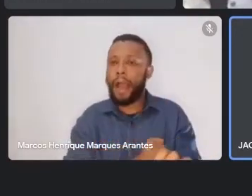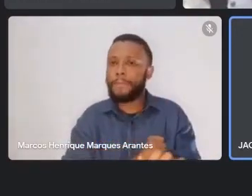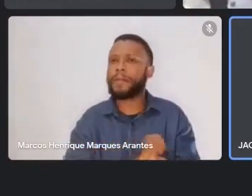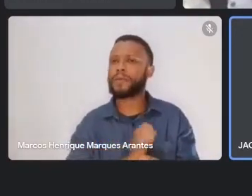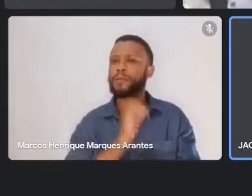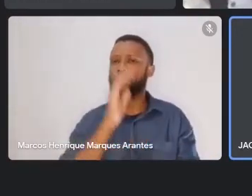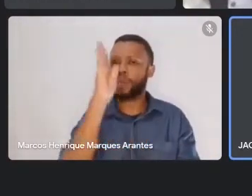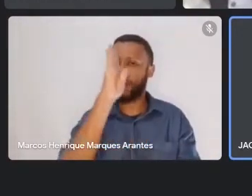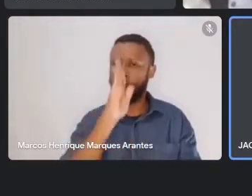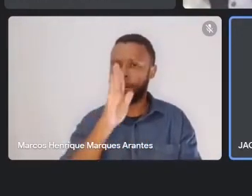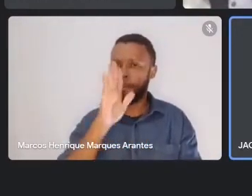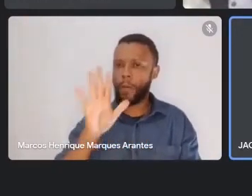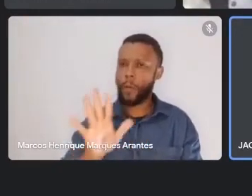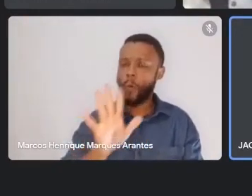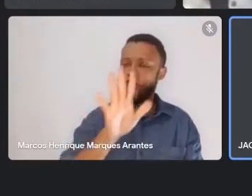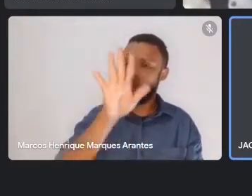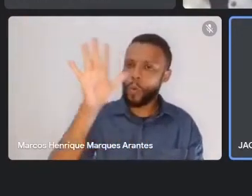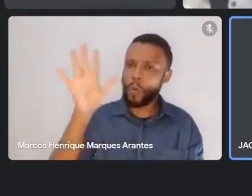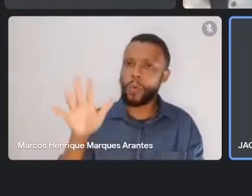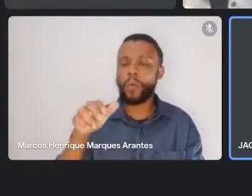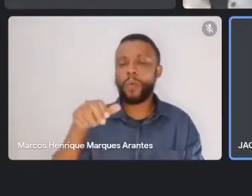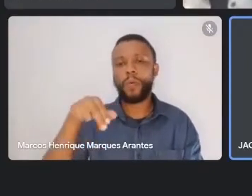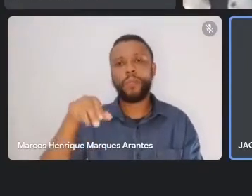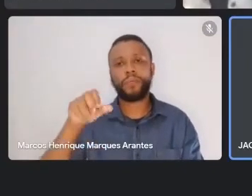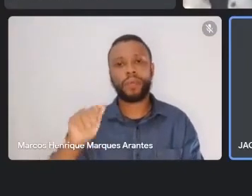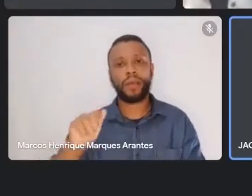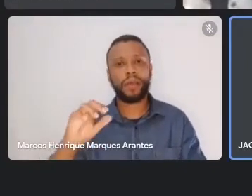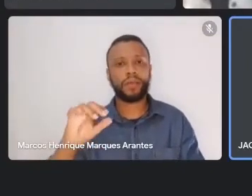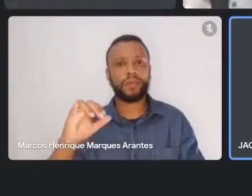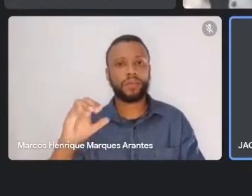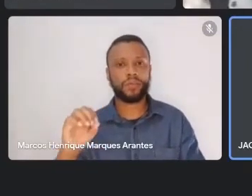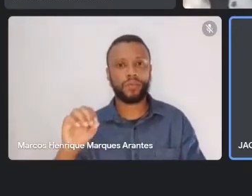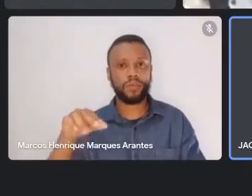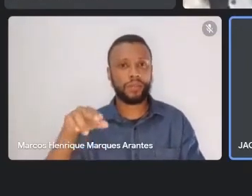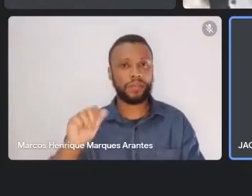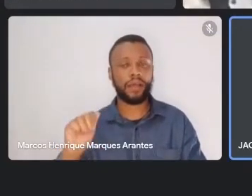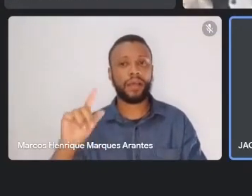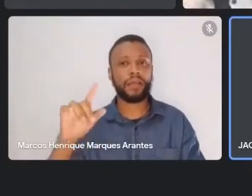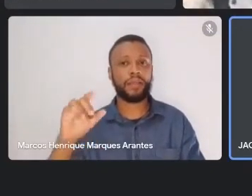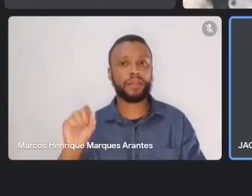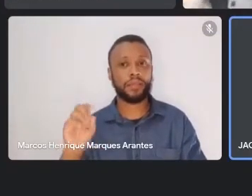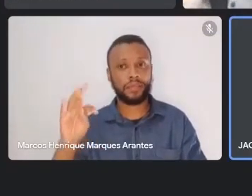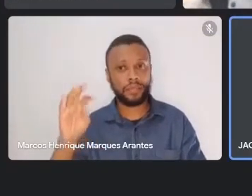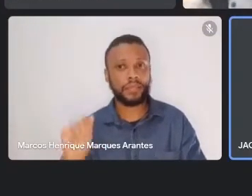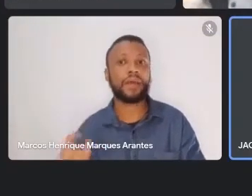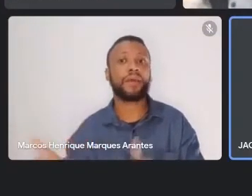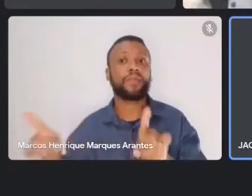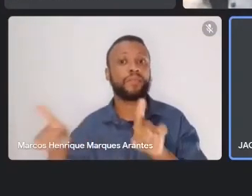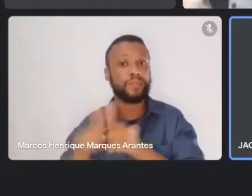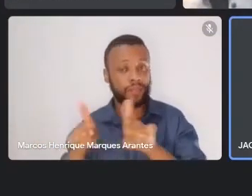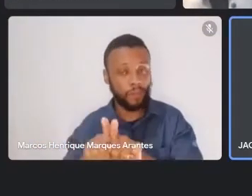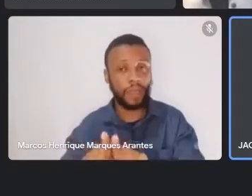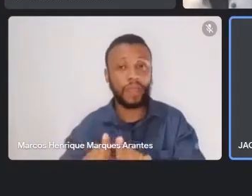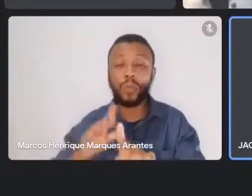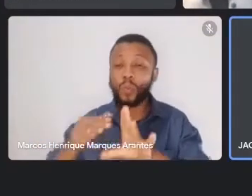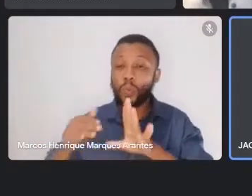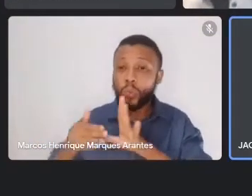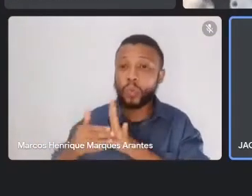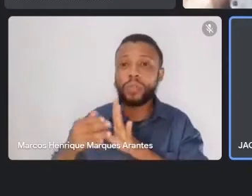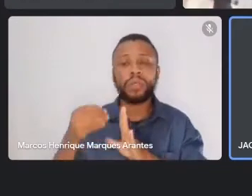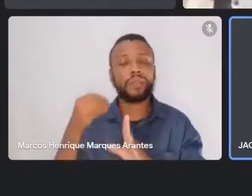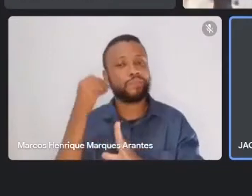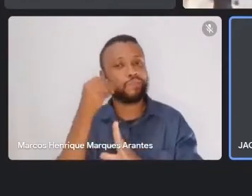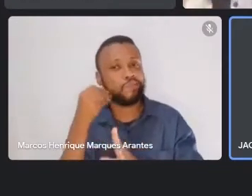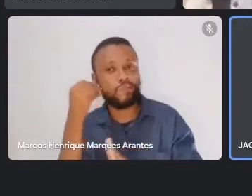dizer que resultante a tudo que ele vivenciou e participou da vida nacional,